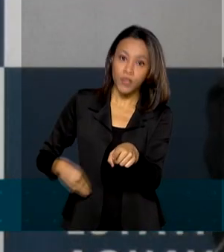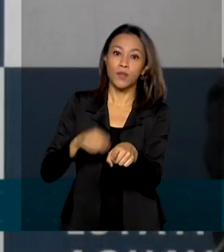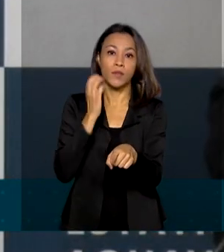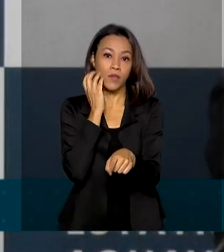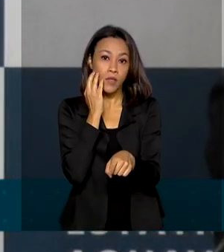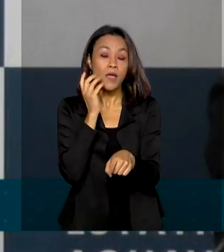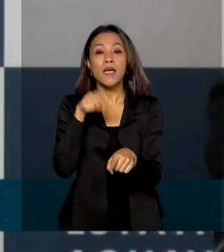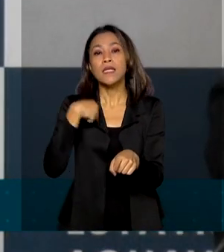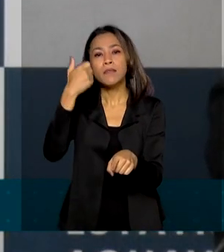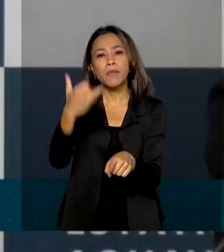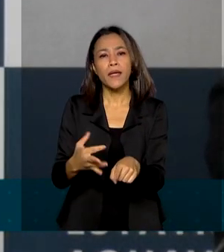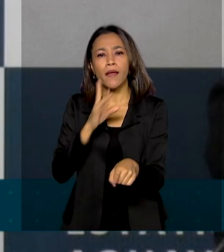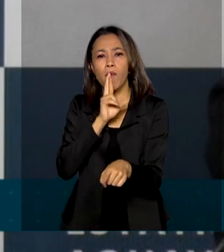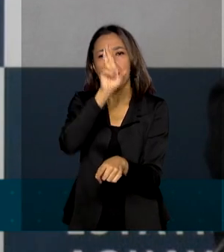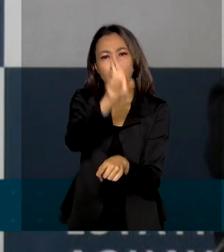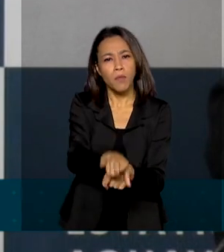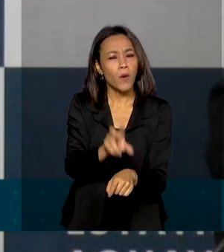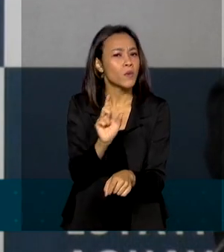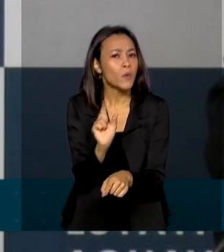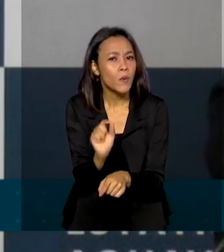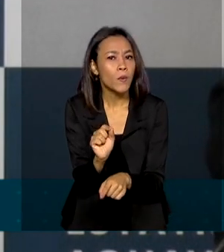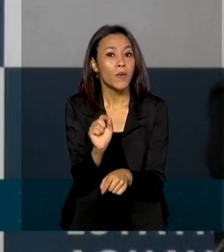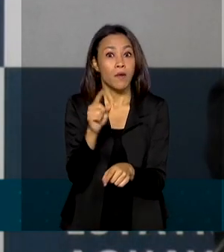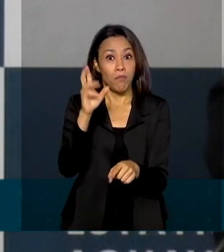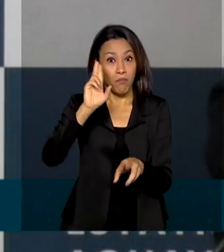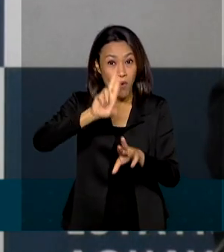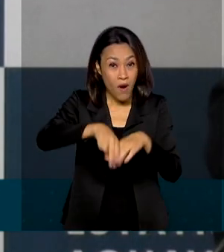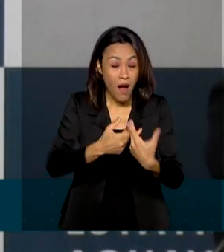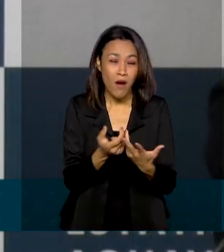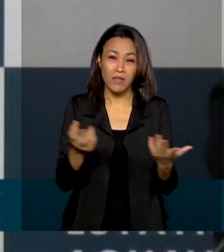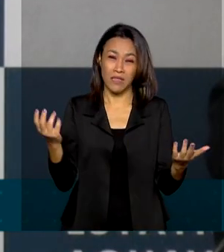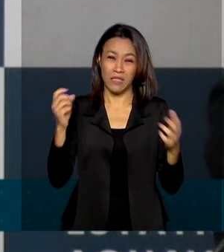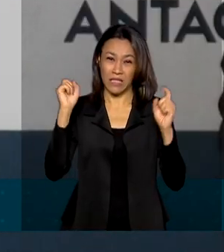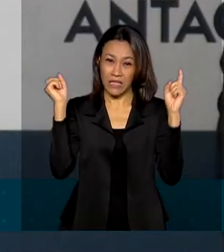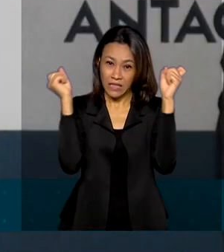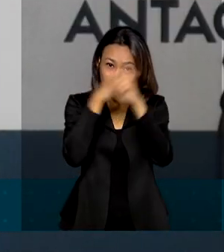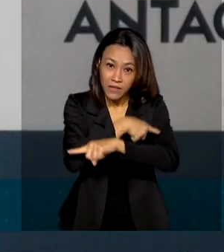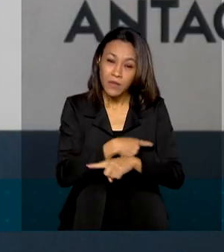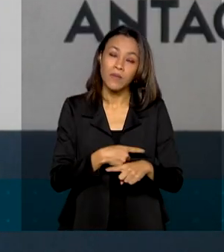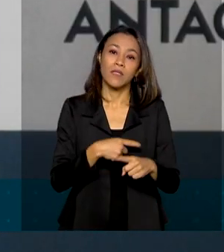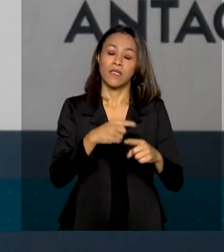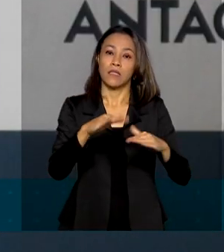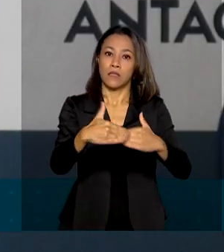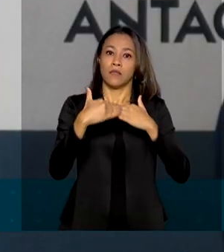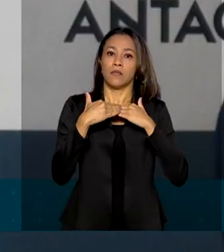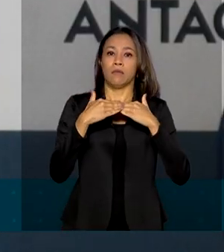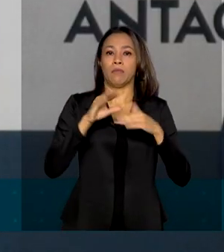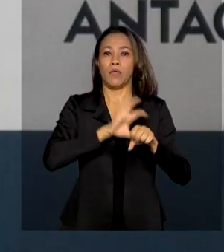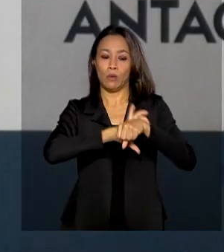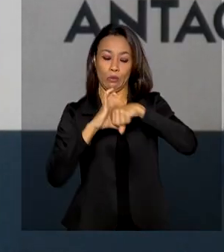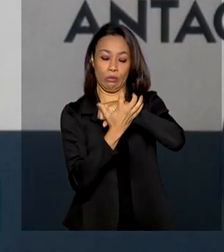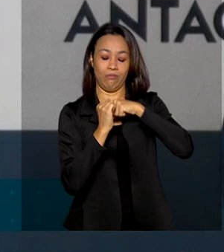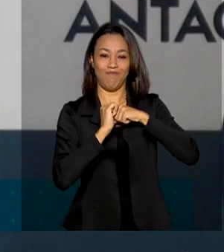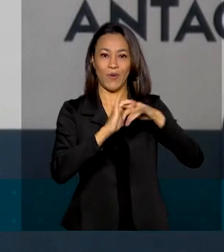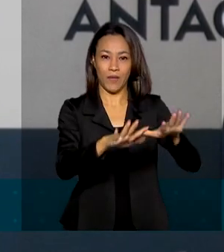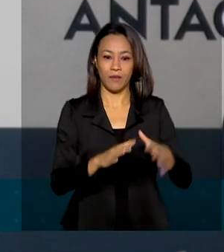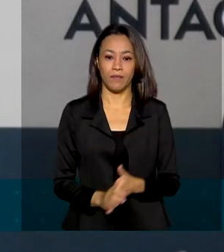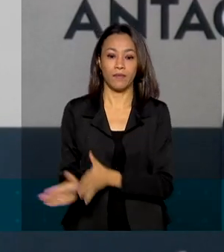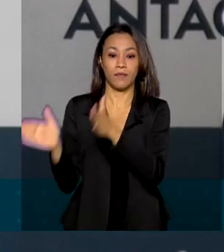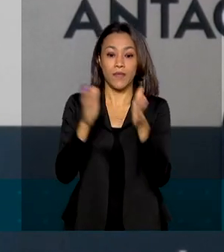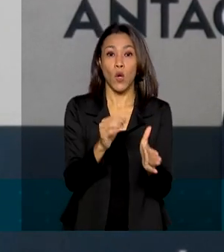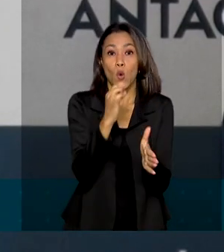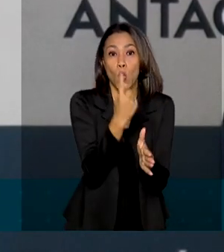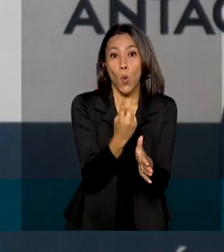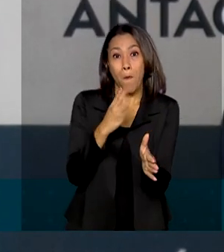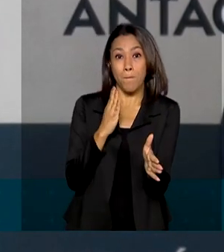os dados são uma resposta às dificuldades impostas pelo novo coronavírus. Nós movimentamos em 2020 1 bilhão e